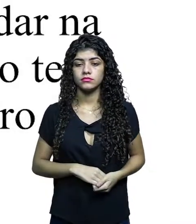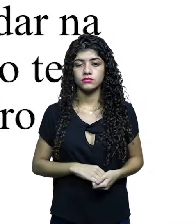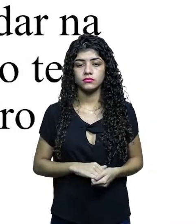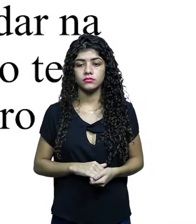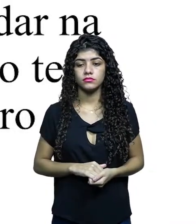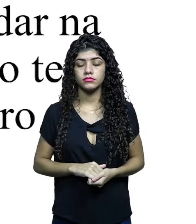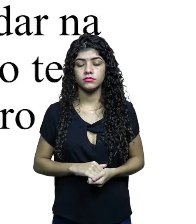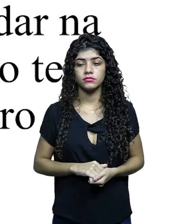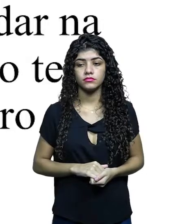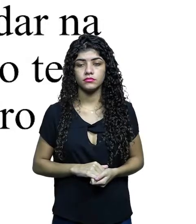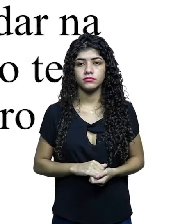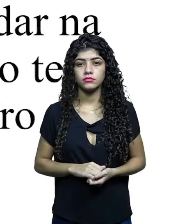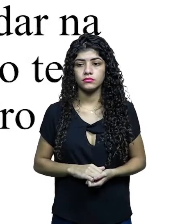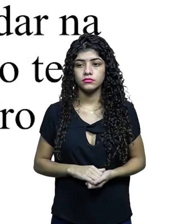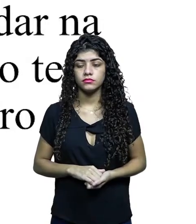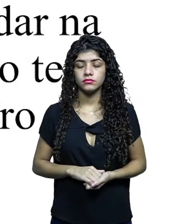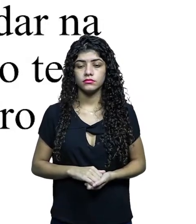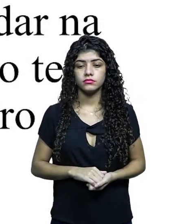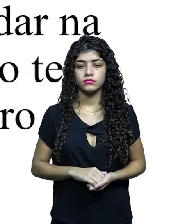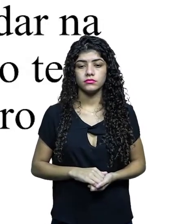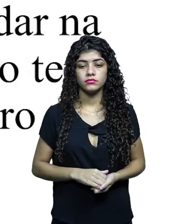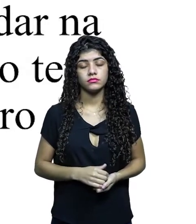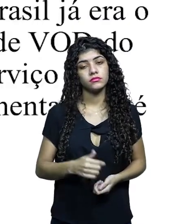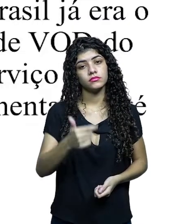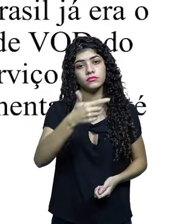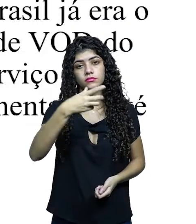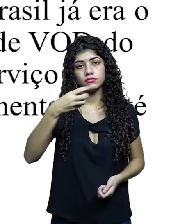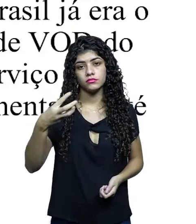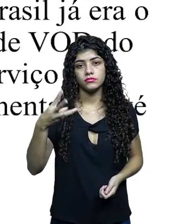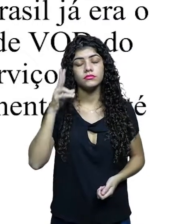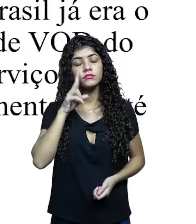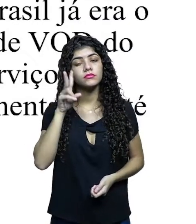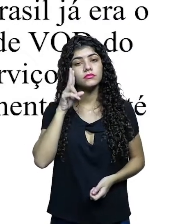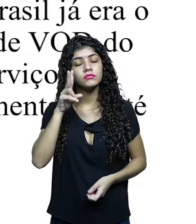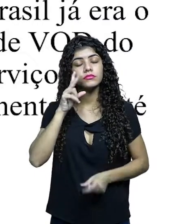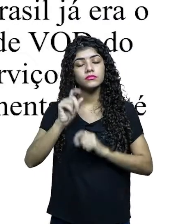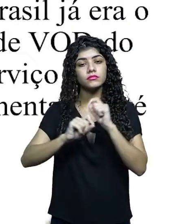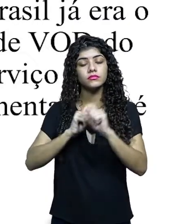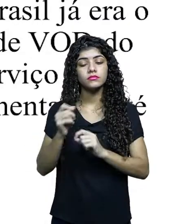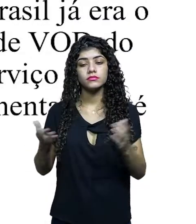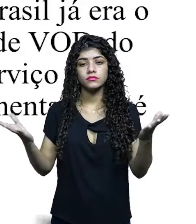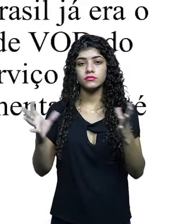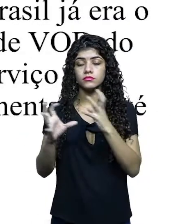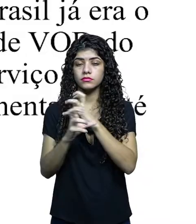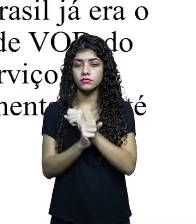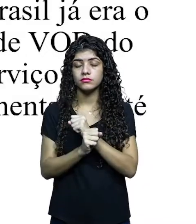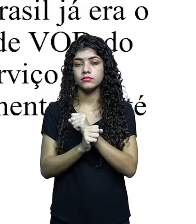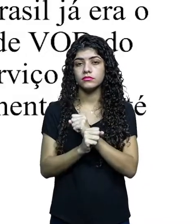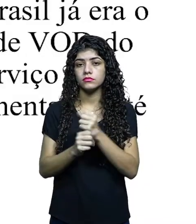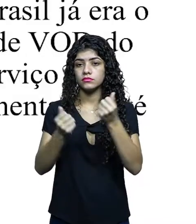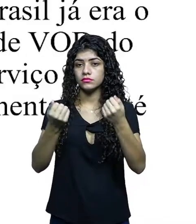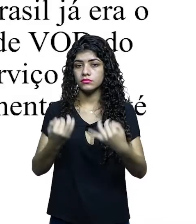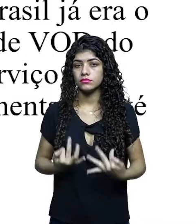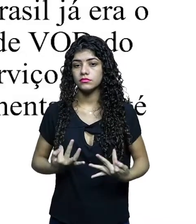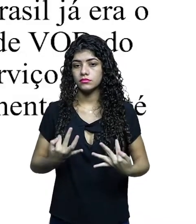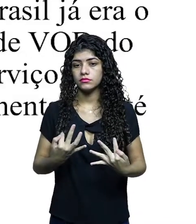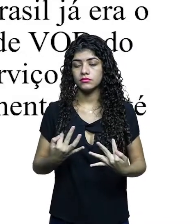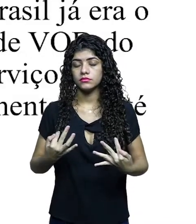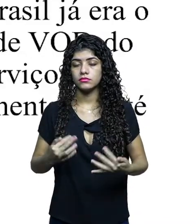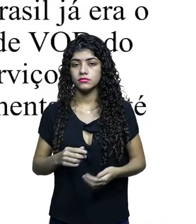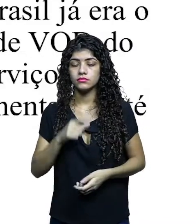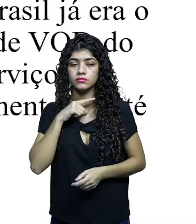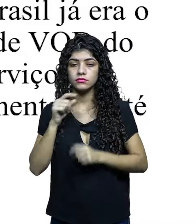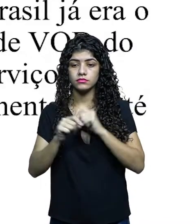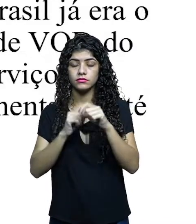primeiro fórum. Então, vamos adiante para o próximo slide, 23. Lembrando que a gente aqui vai fazer um resuminho do que eu falei, tá?